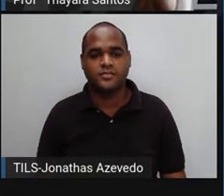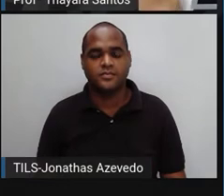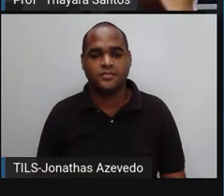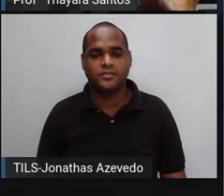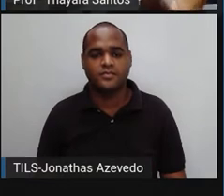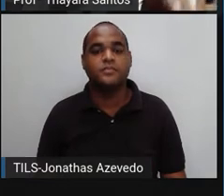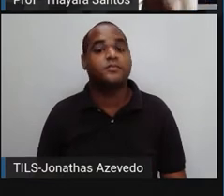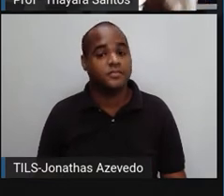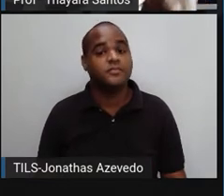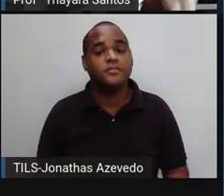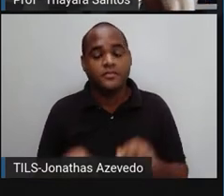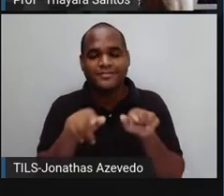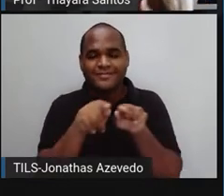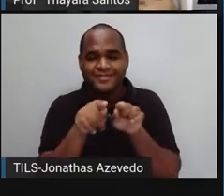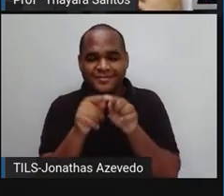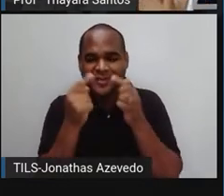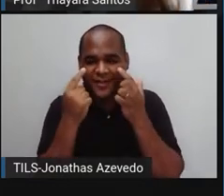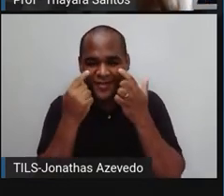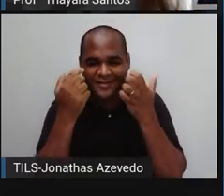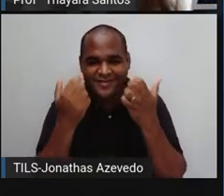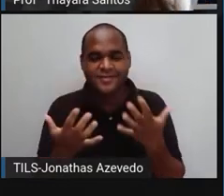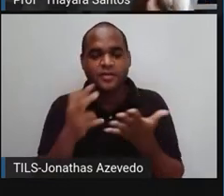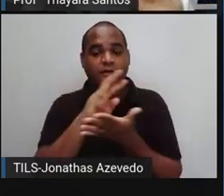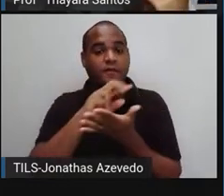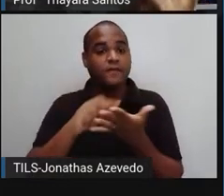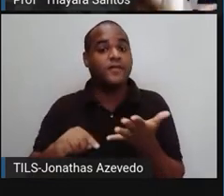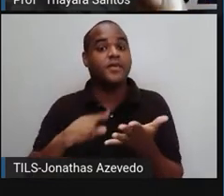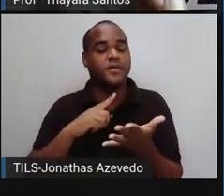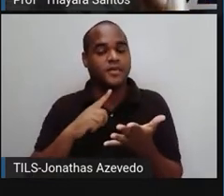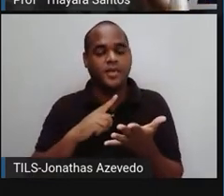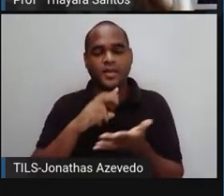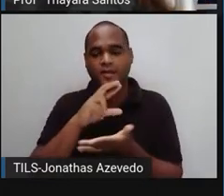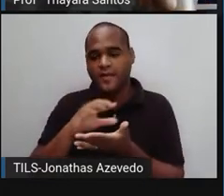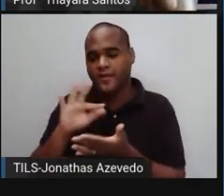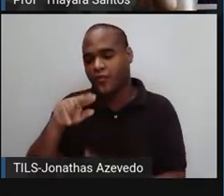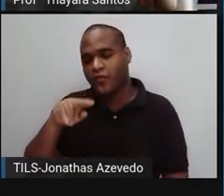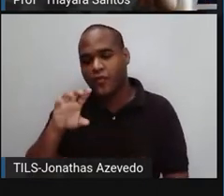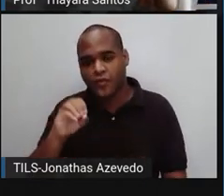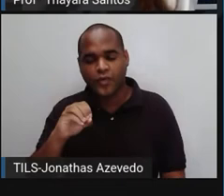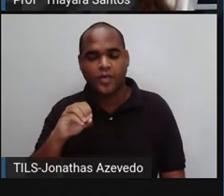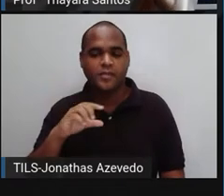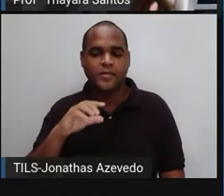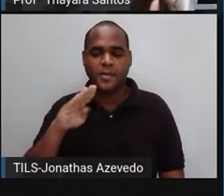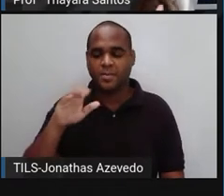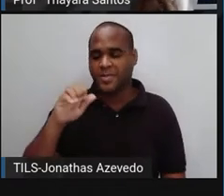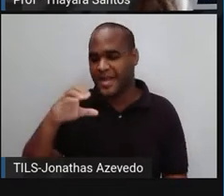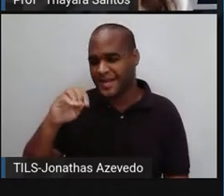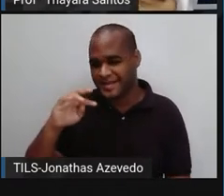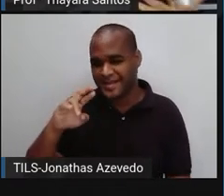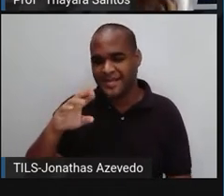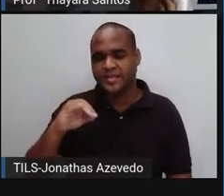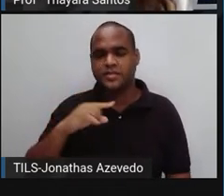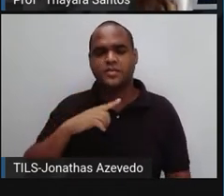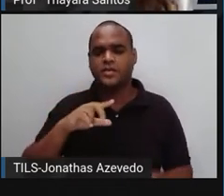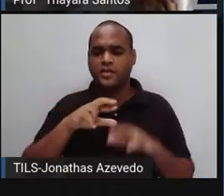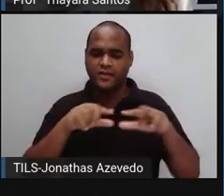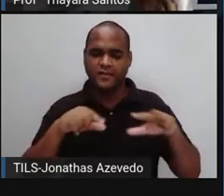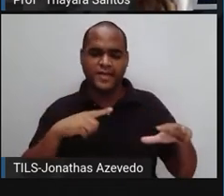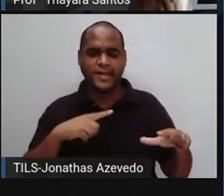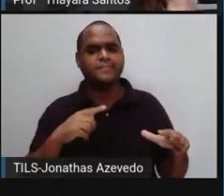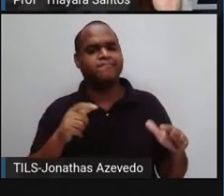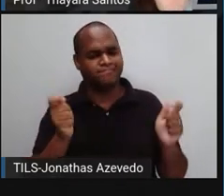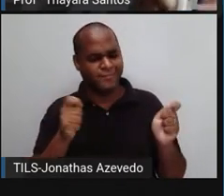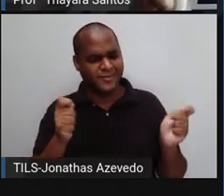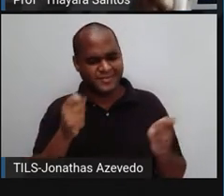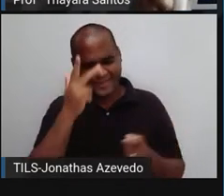E, estão vendo aí que, muitas vezes, a gente, quando fala de fungo e de bactéria, a gente imagina que são organismos que só fazem mal pro ser